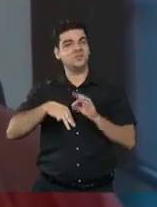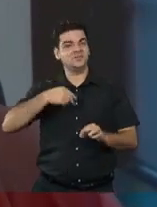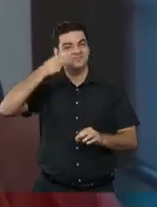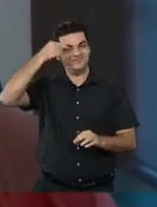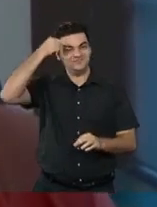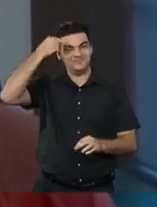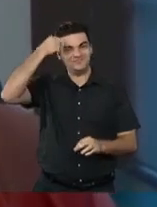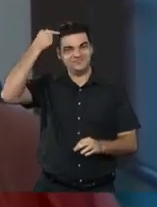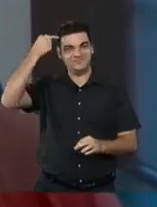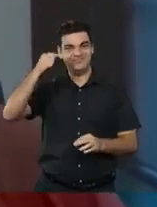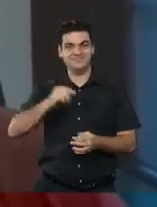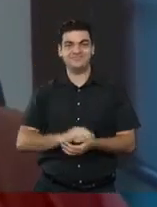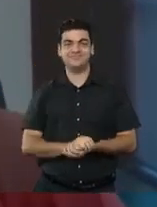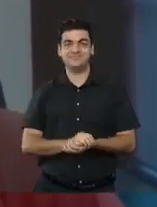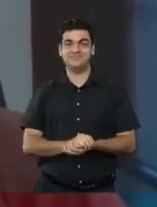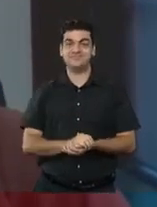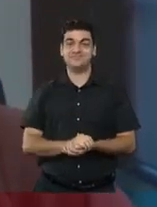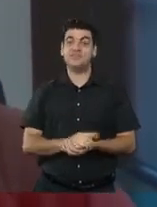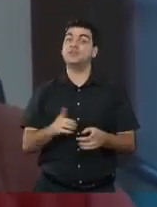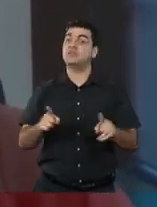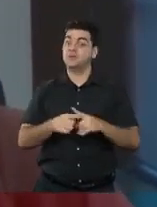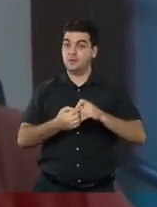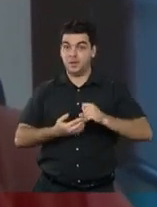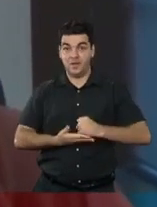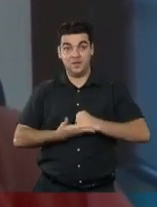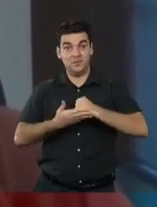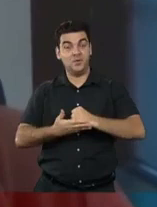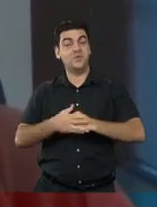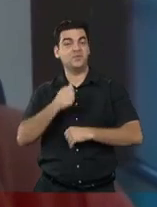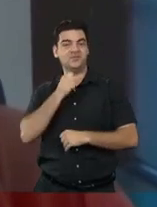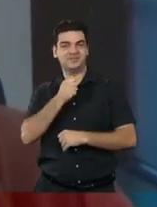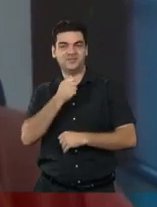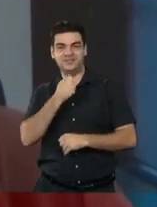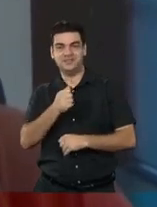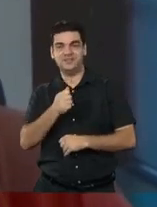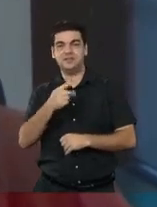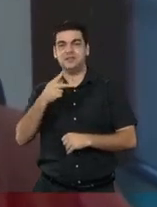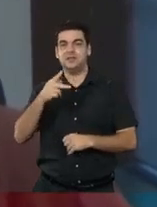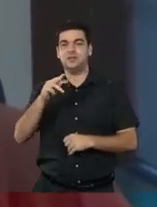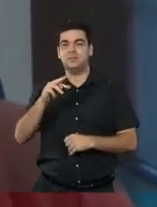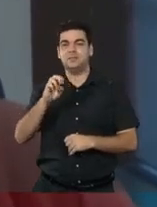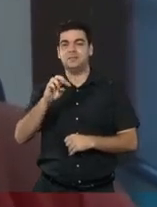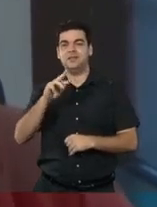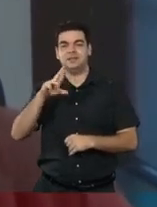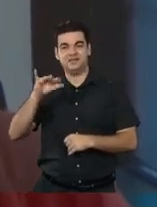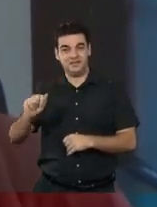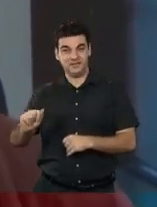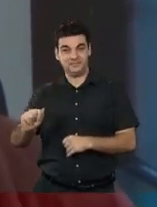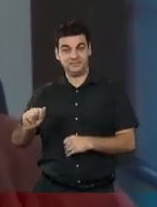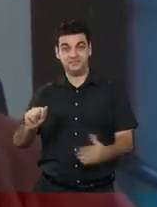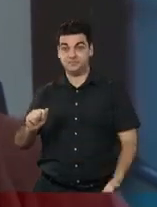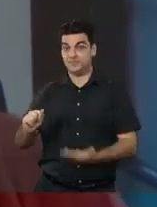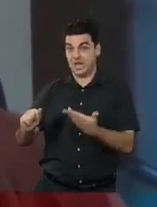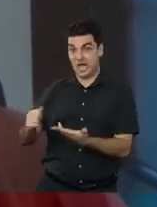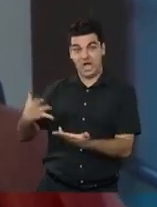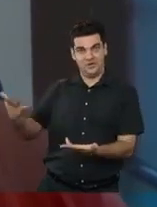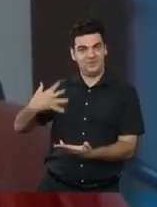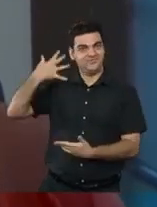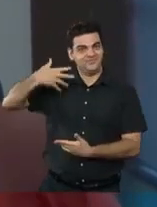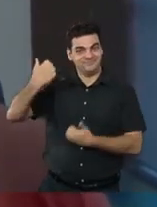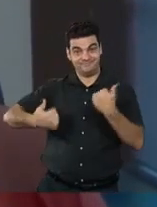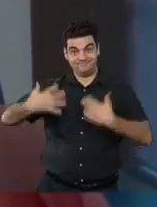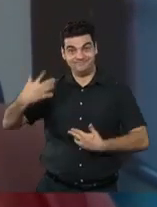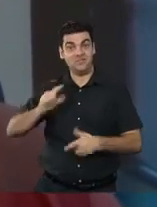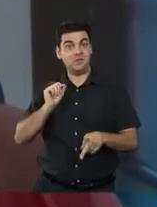Luiz Roberto Barroso, e a mediação da jornalista Petra Chaves. Nesta série de diálogos,